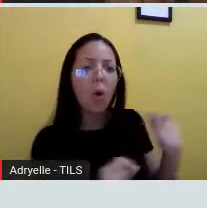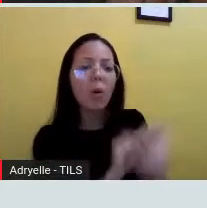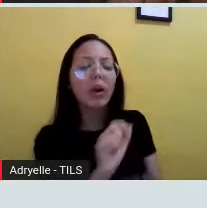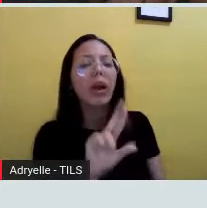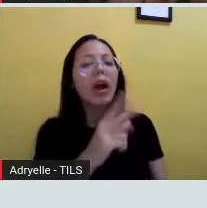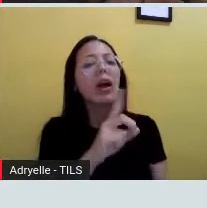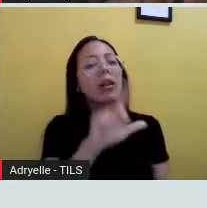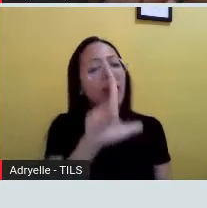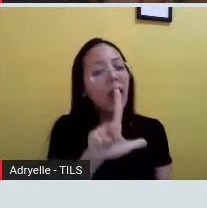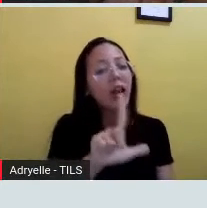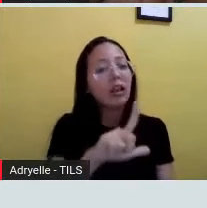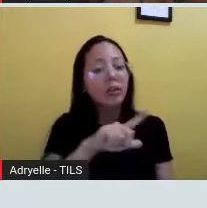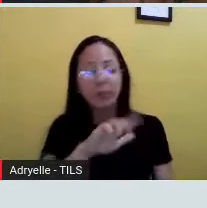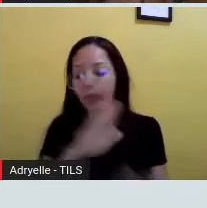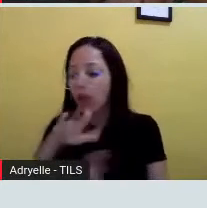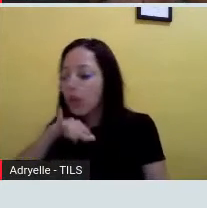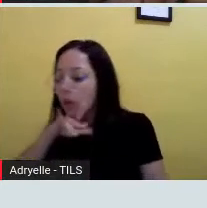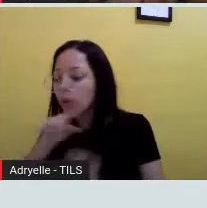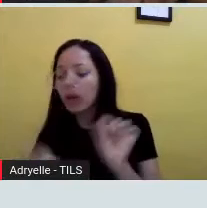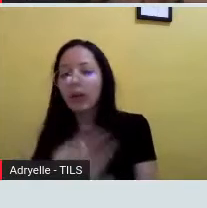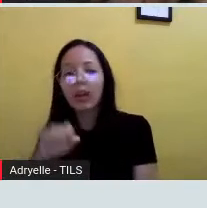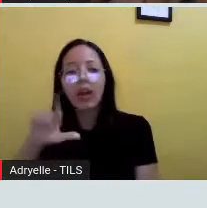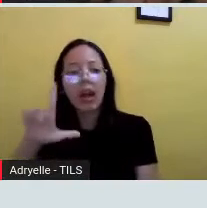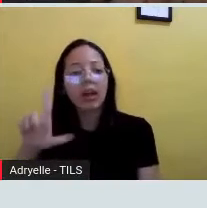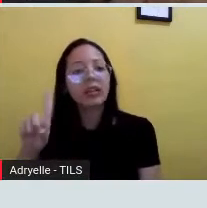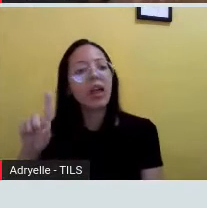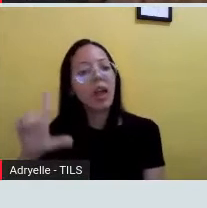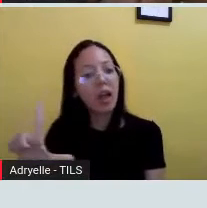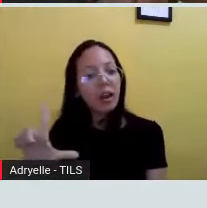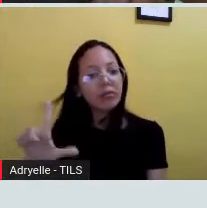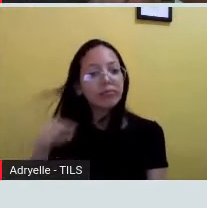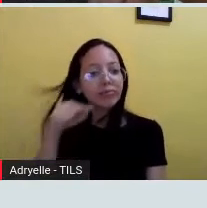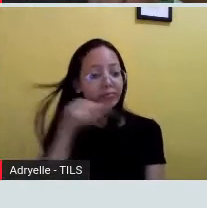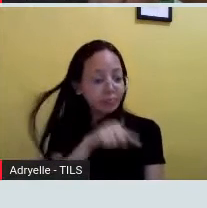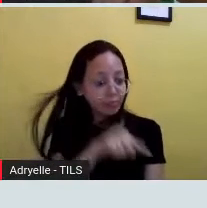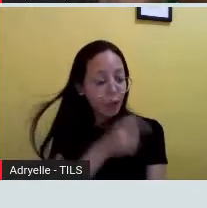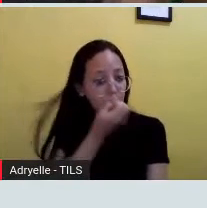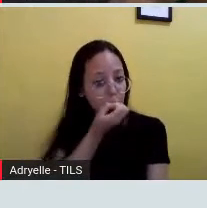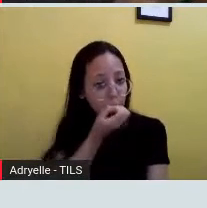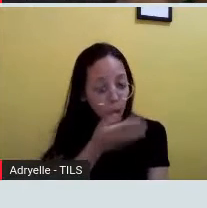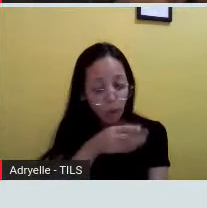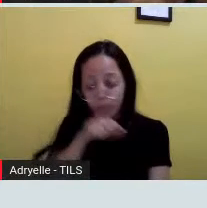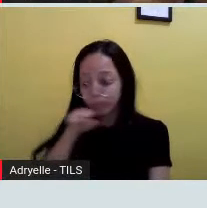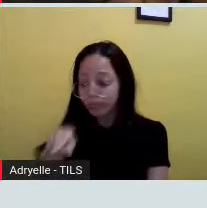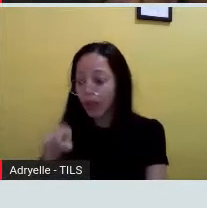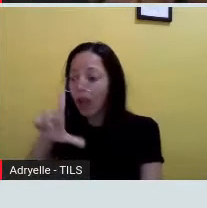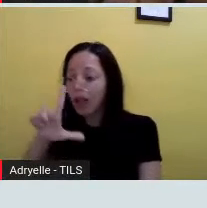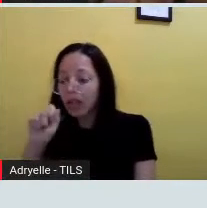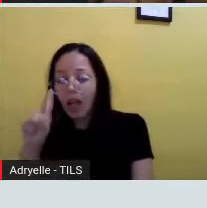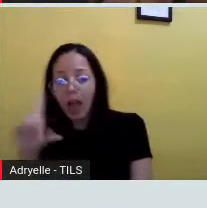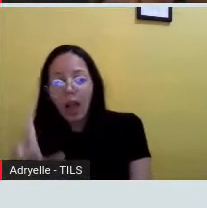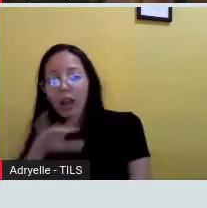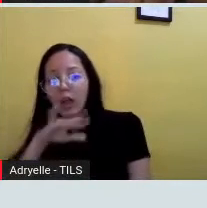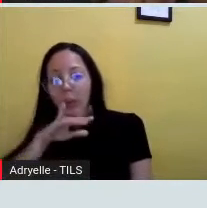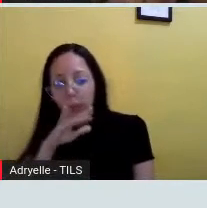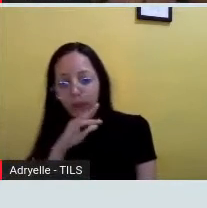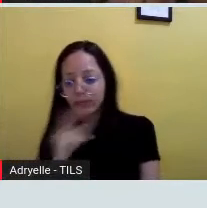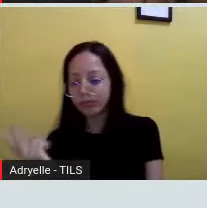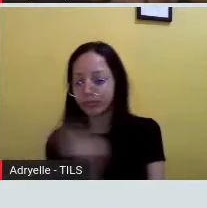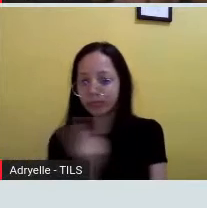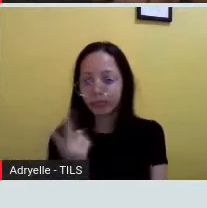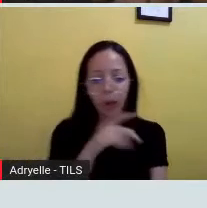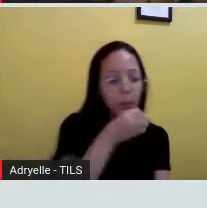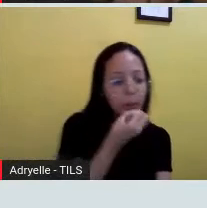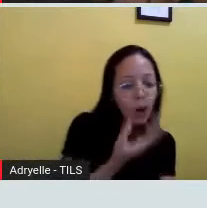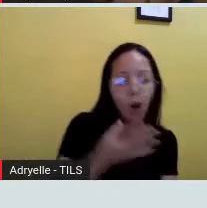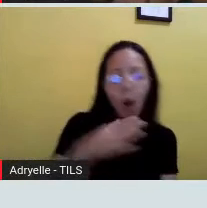e o colesterol ruim, ele é o LDL, tá? Então, HDL é tido como colesterol bom e o LDL é tido como colesterol ruim. Só